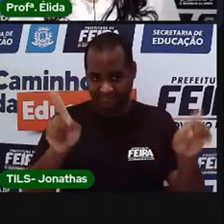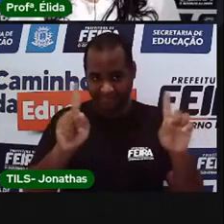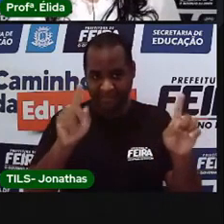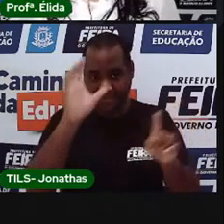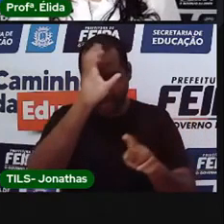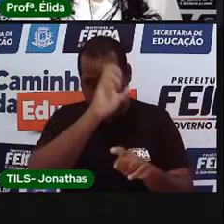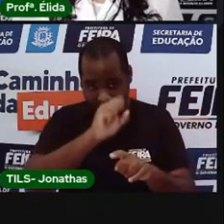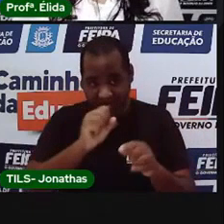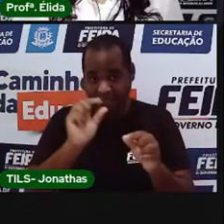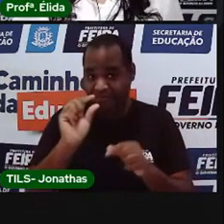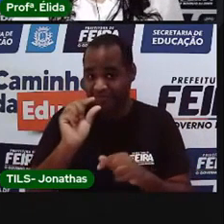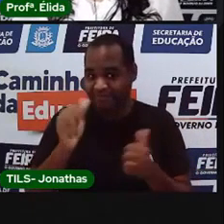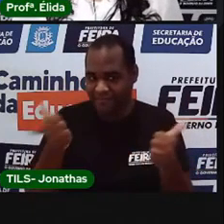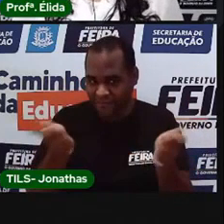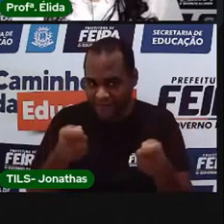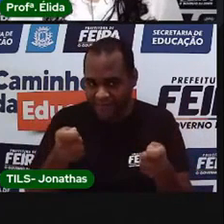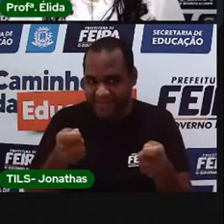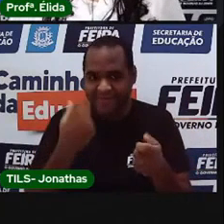Vamos começar?